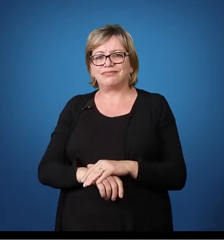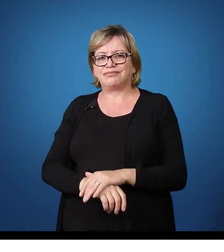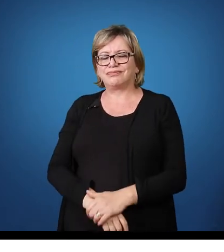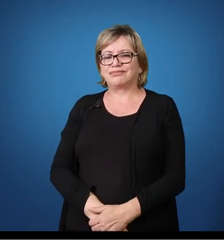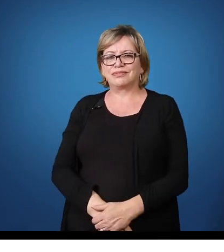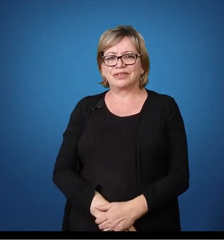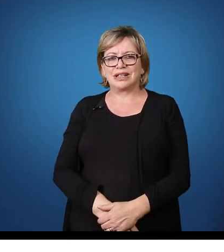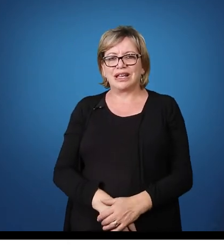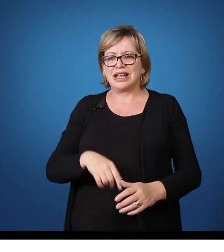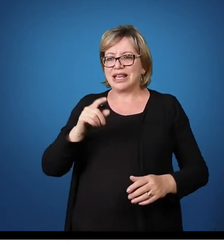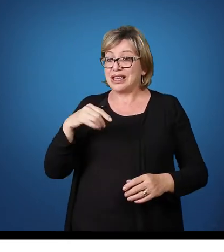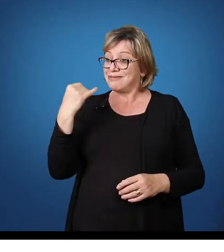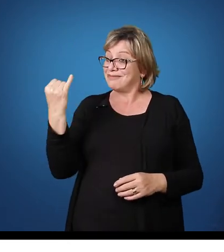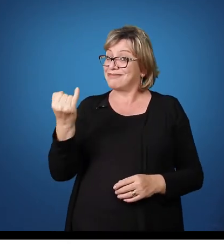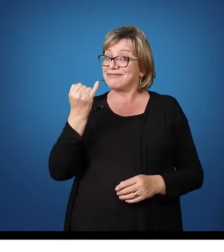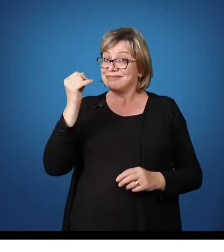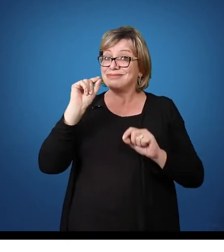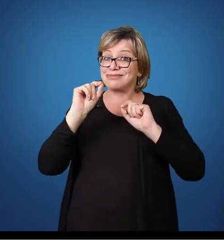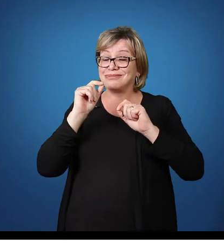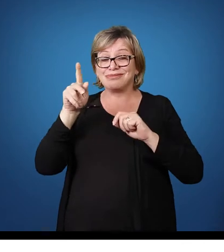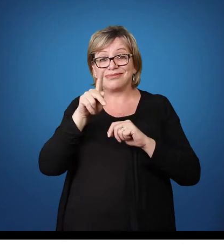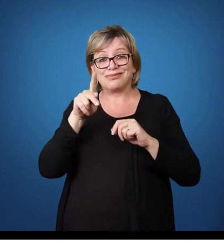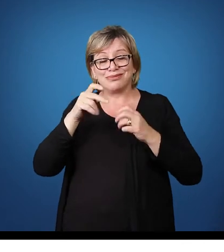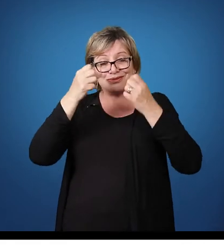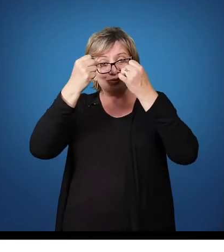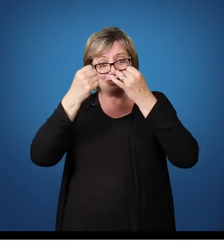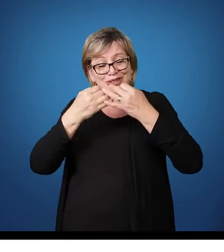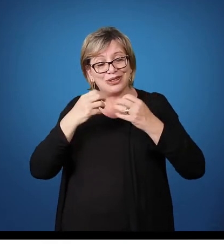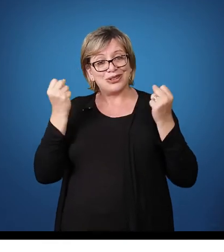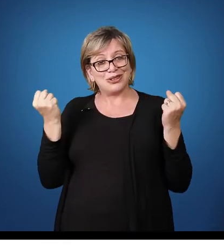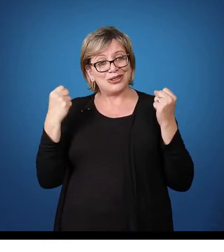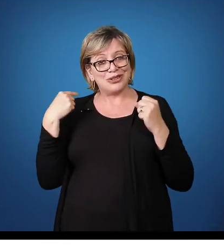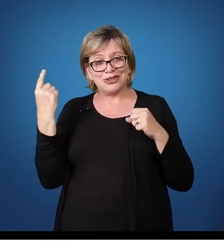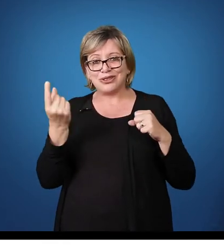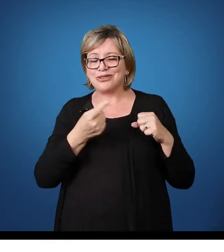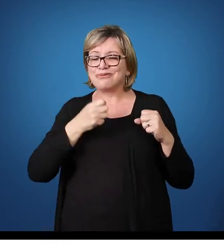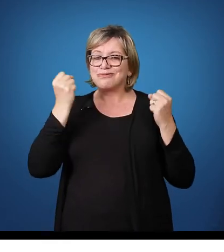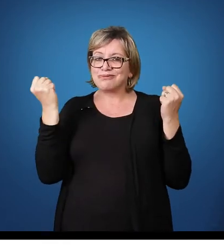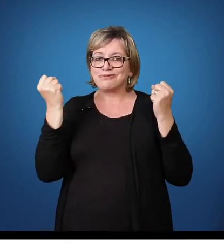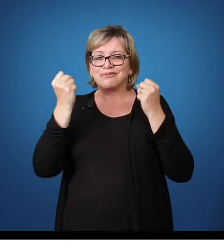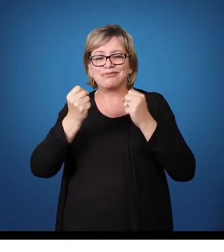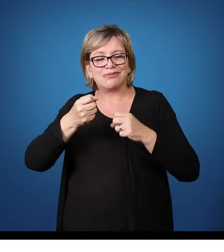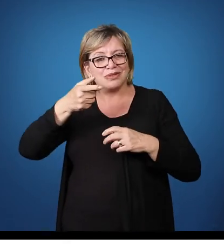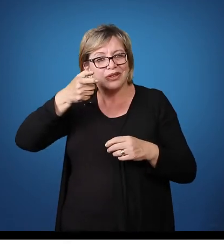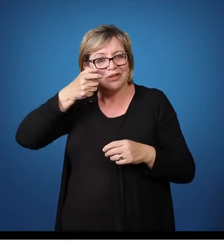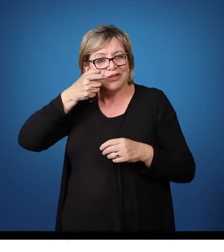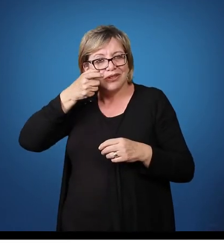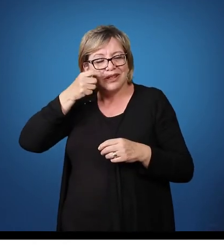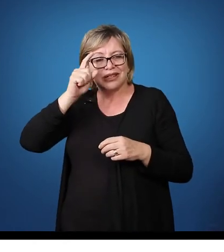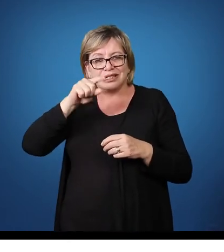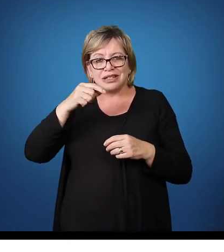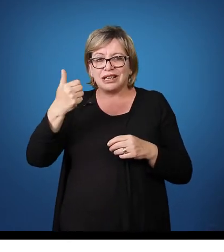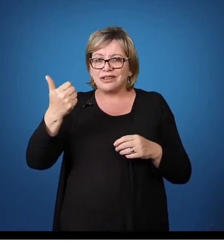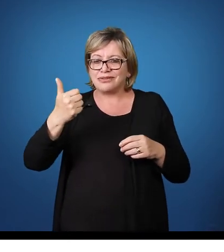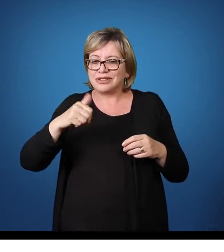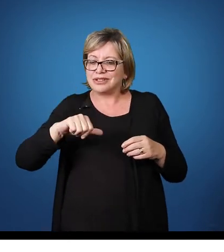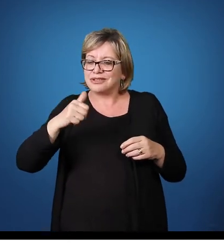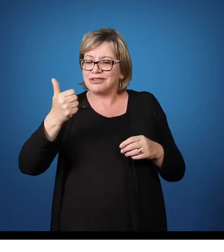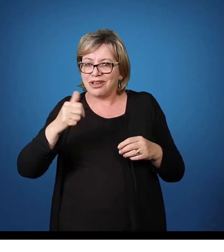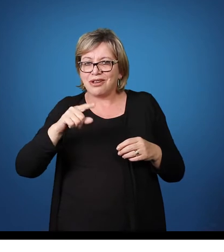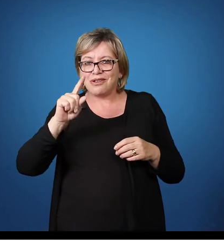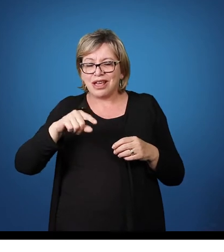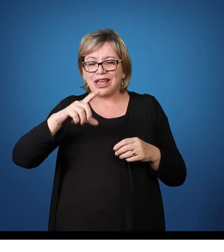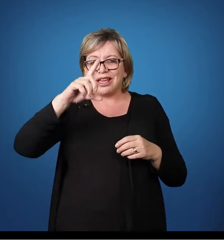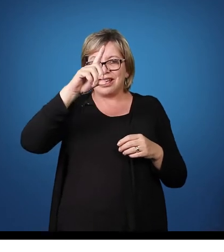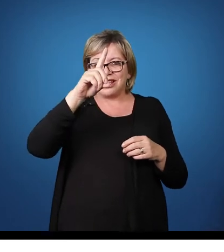É interessante a fala da professora. Nós podemos observar a avaliação como uma avaliação diagnóstica,